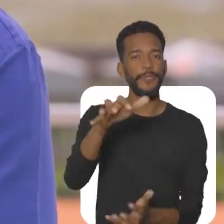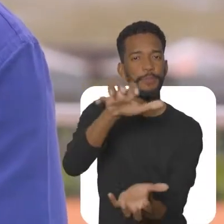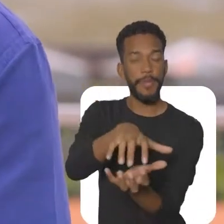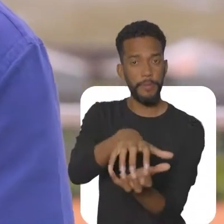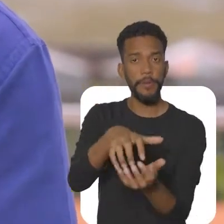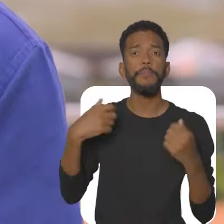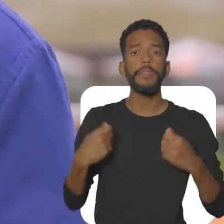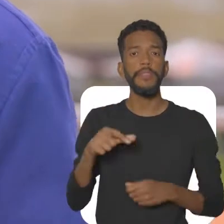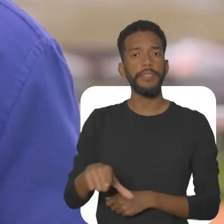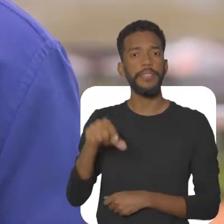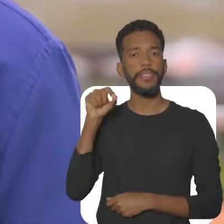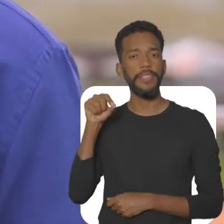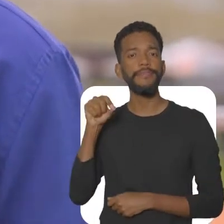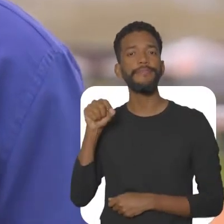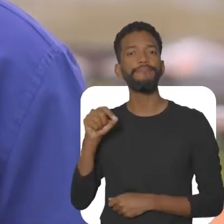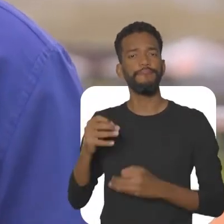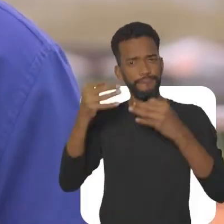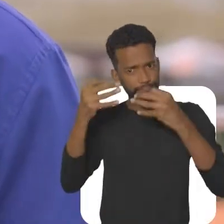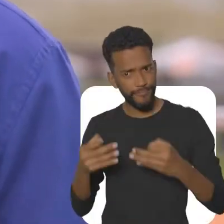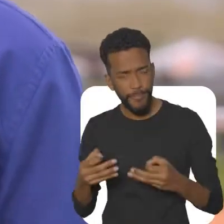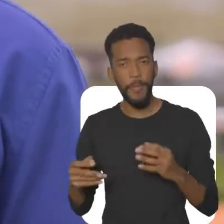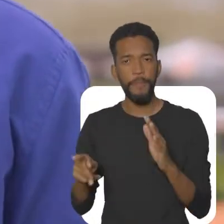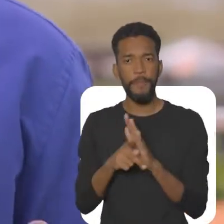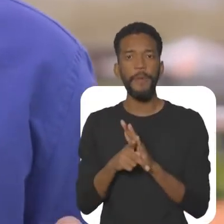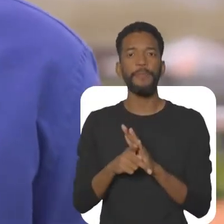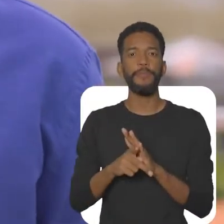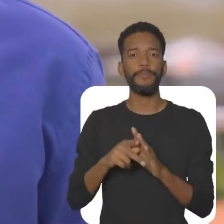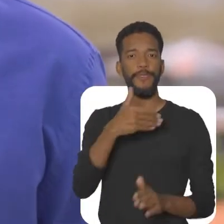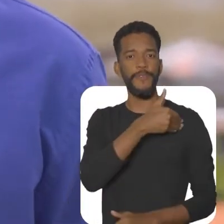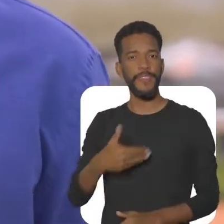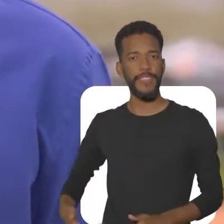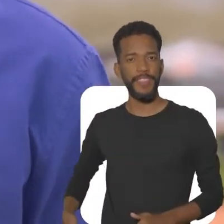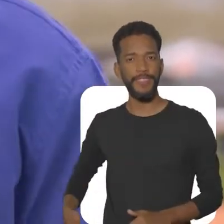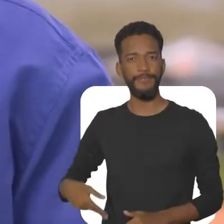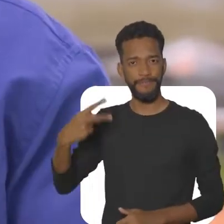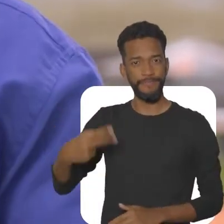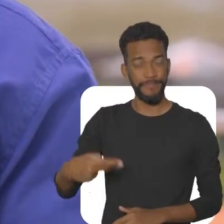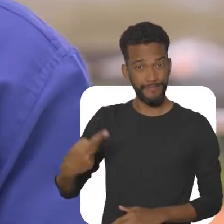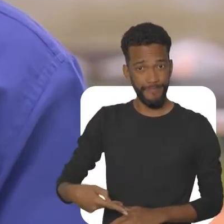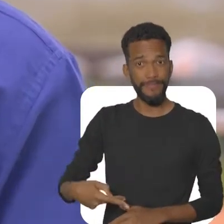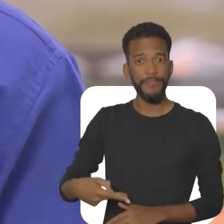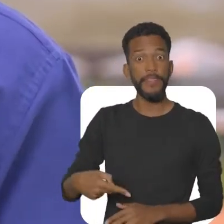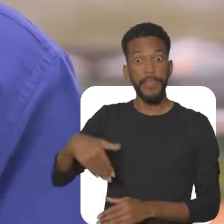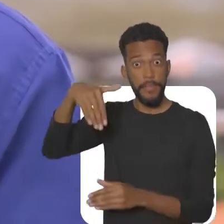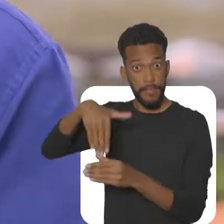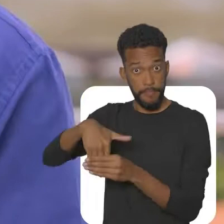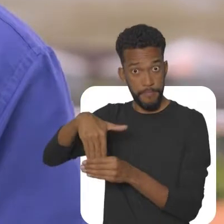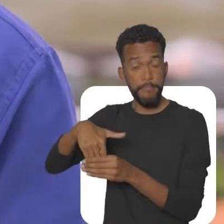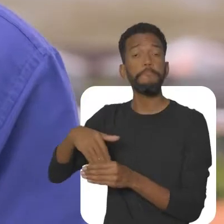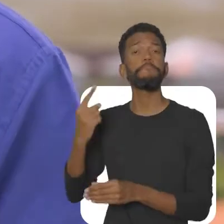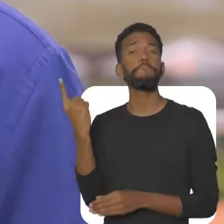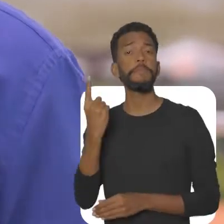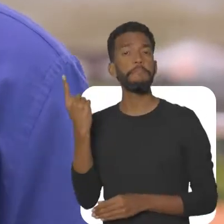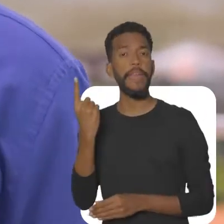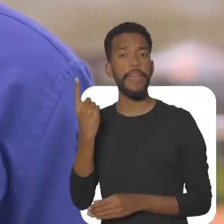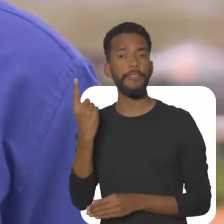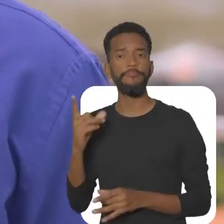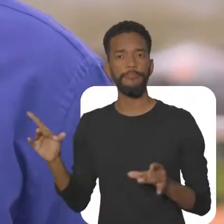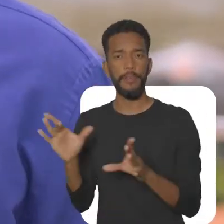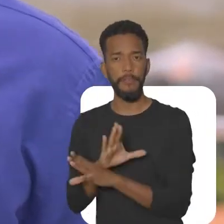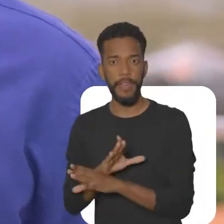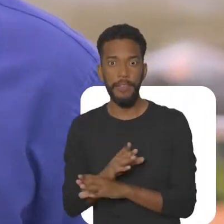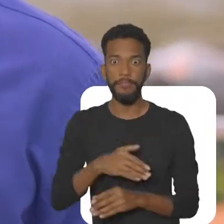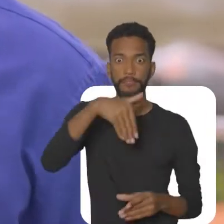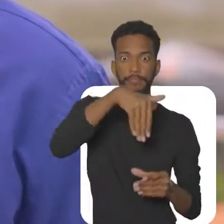acertar na escolha do próximo governador Terminando o primeiro turno, vamos disputar o segundo e vencer Por isso,